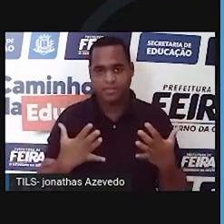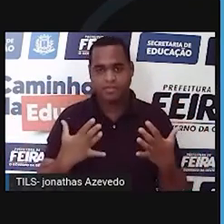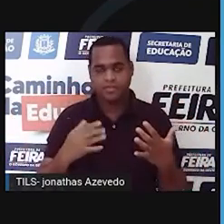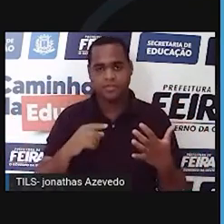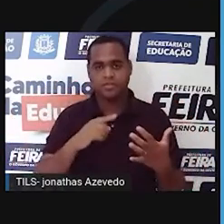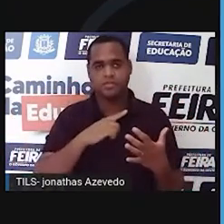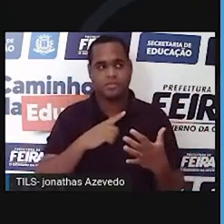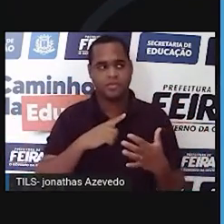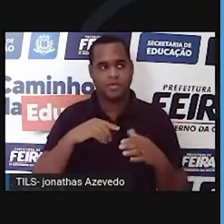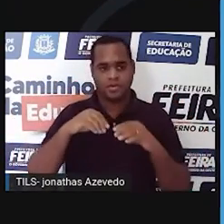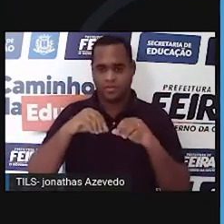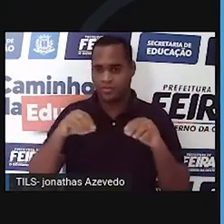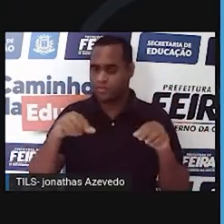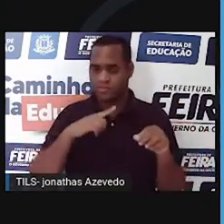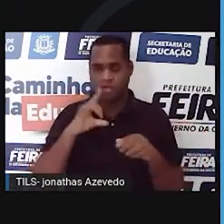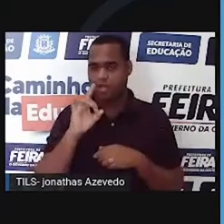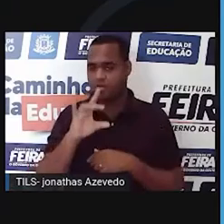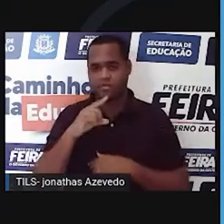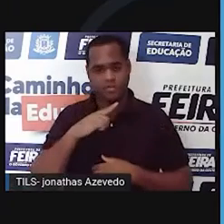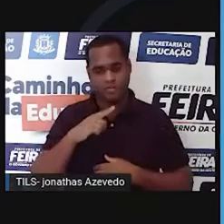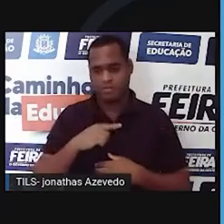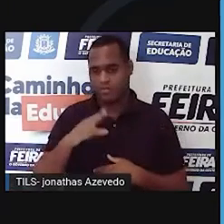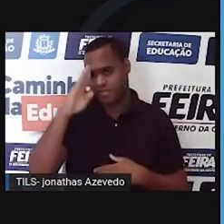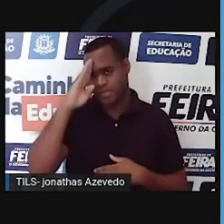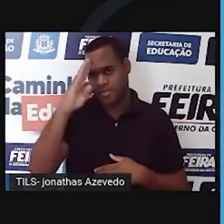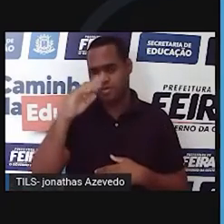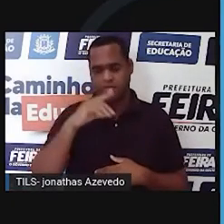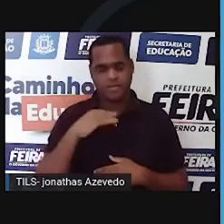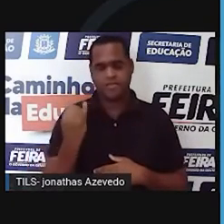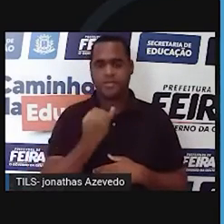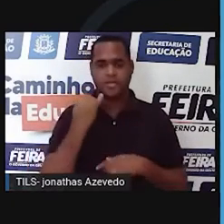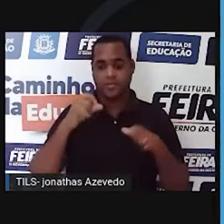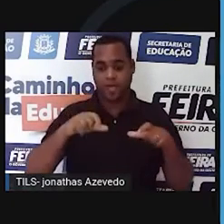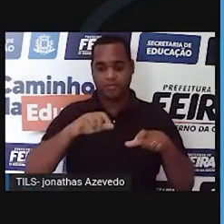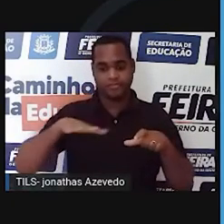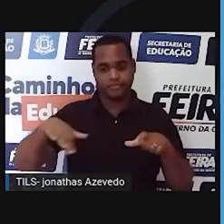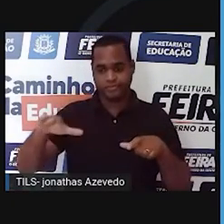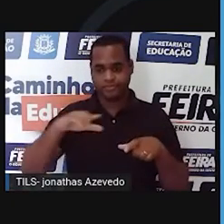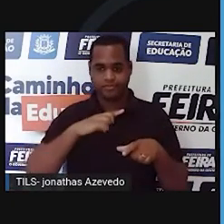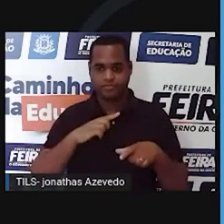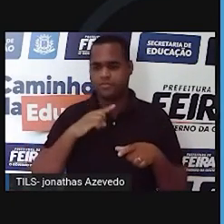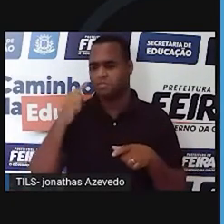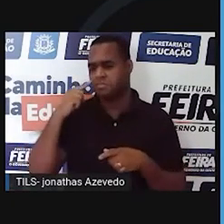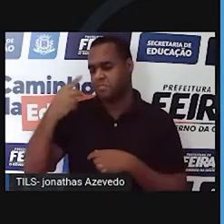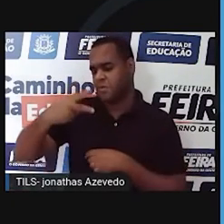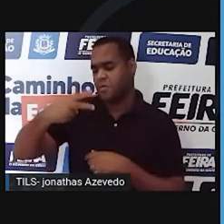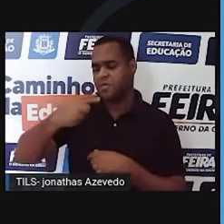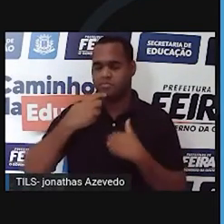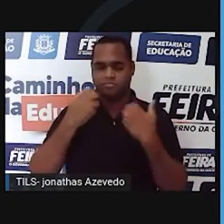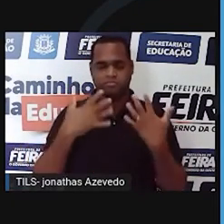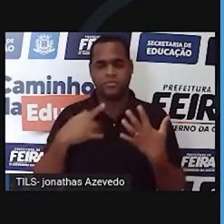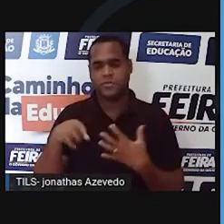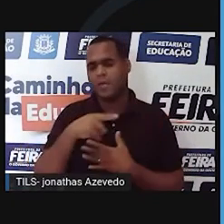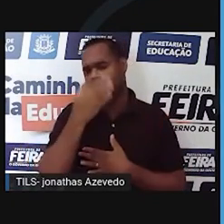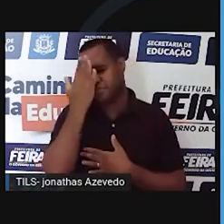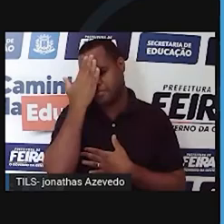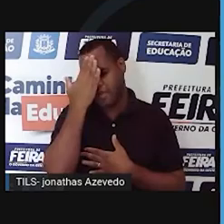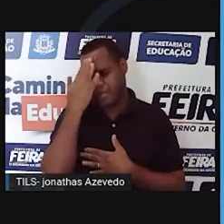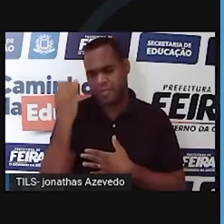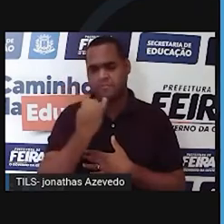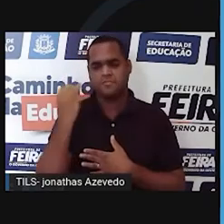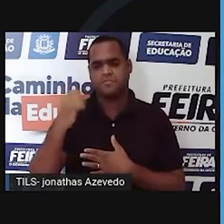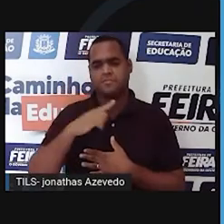enquanto existe sol incidindo diretamente nessa camada. De uma segunda maneira, nós já sabemos que existem